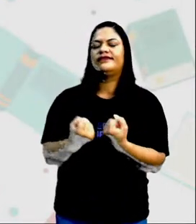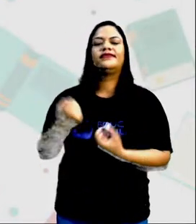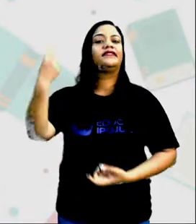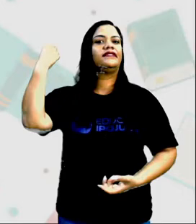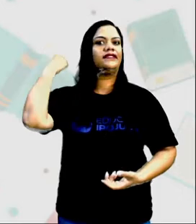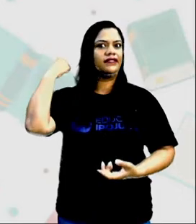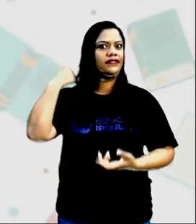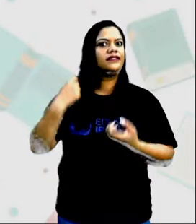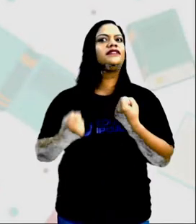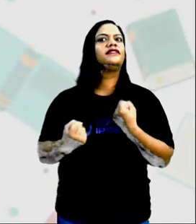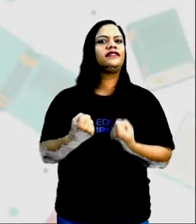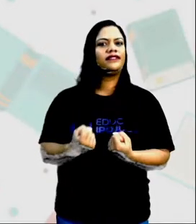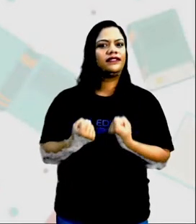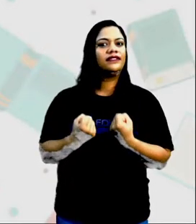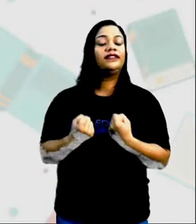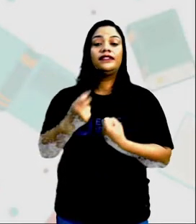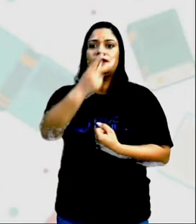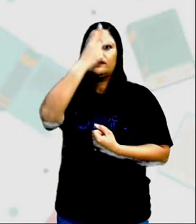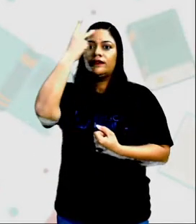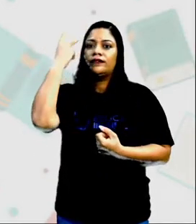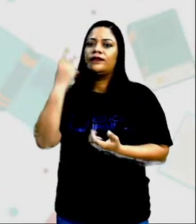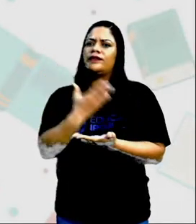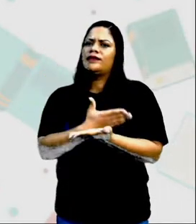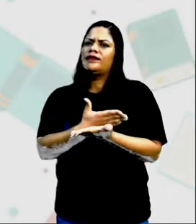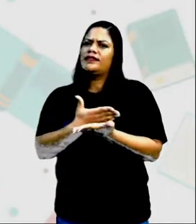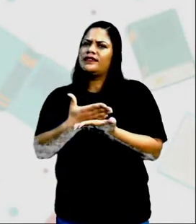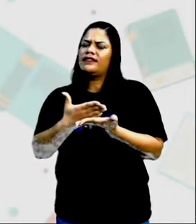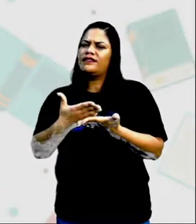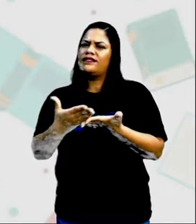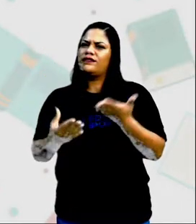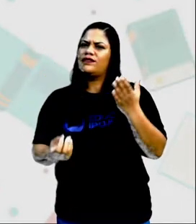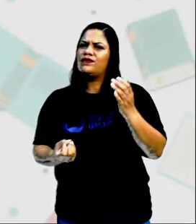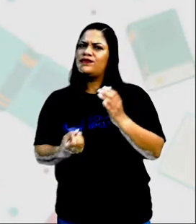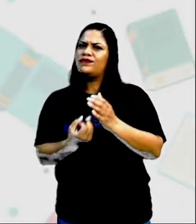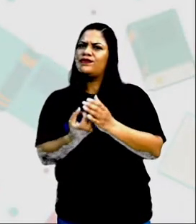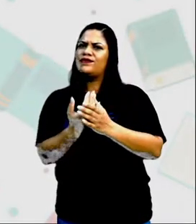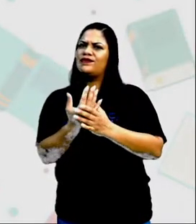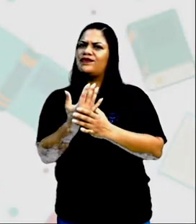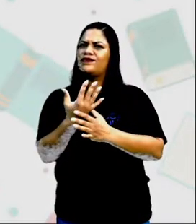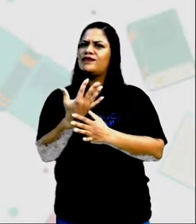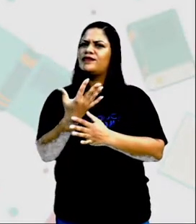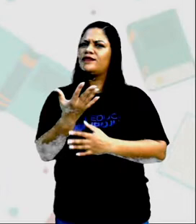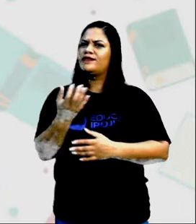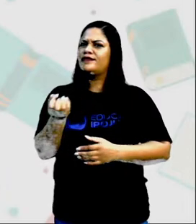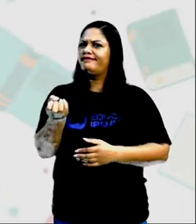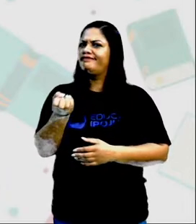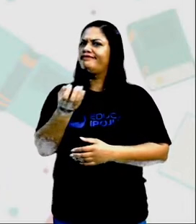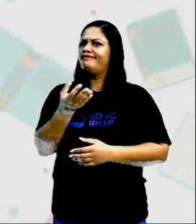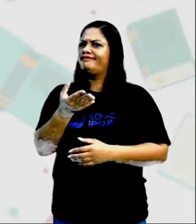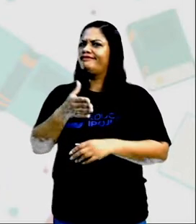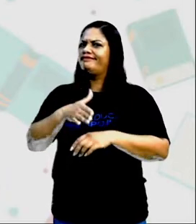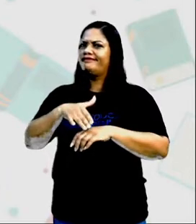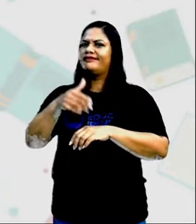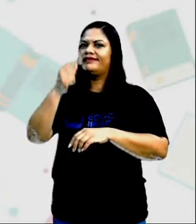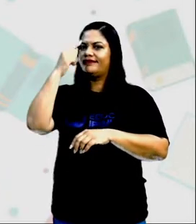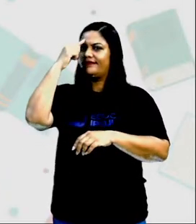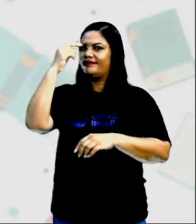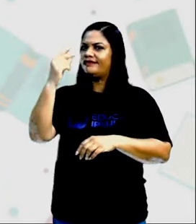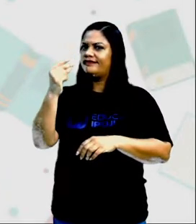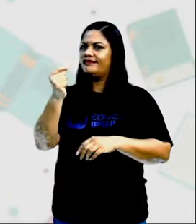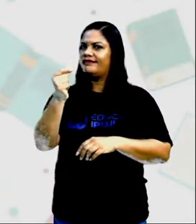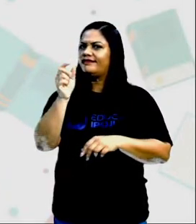costas E as pessoas Começaram A deslizar Aquilo que ele conseguia Eles observaram O que?